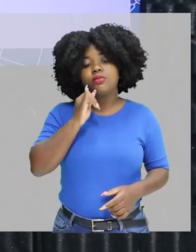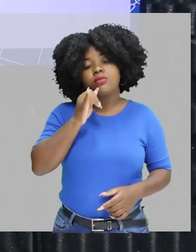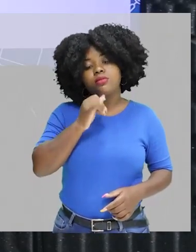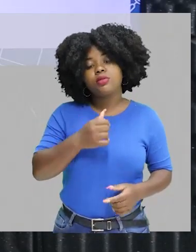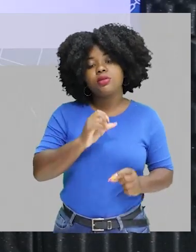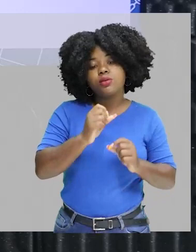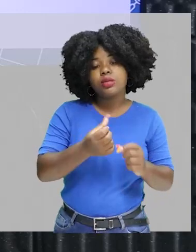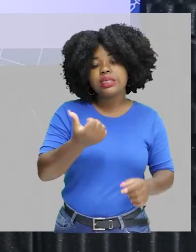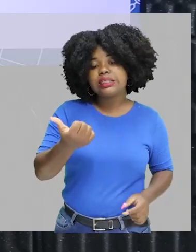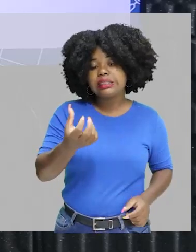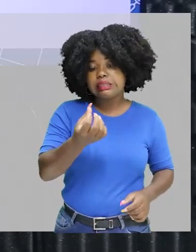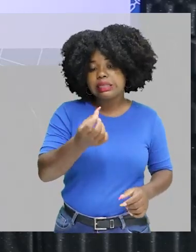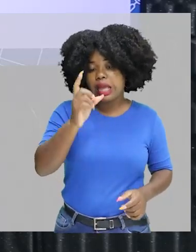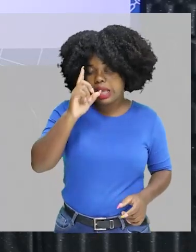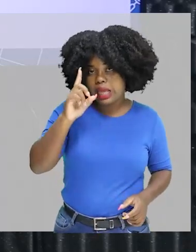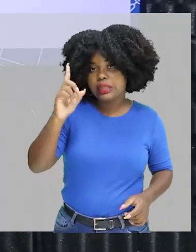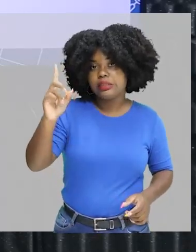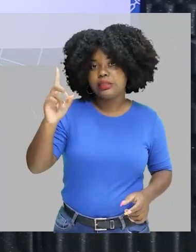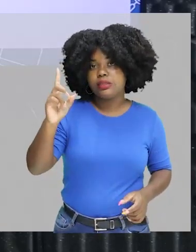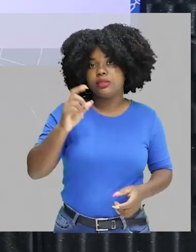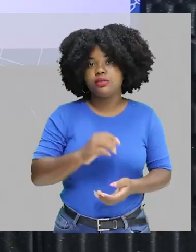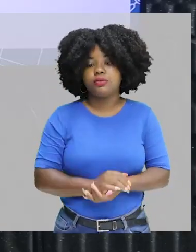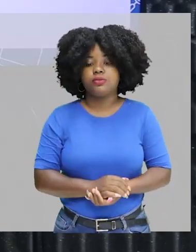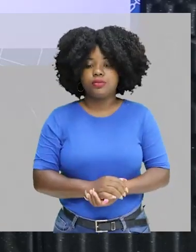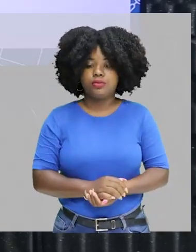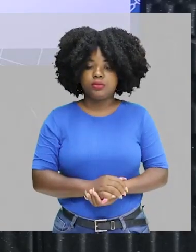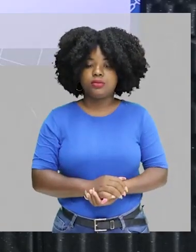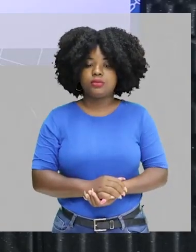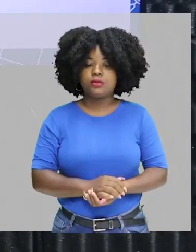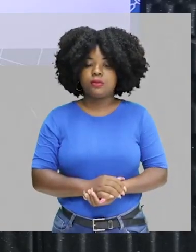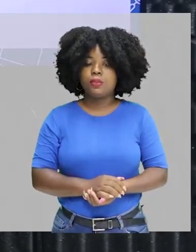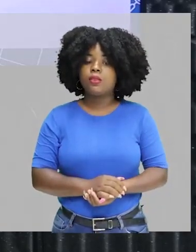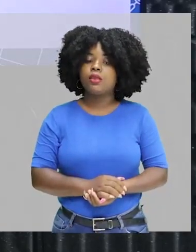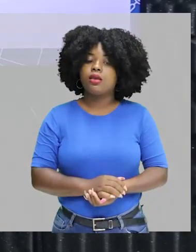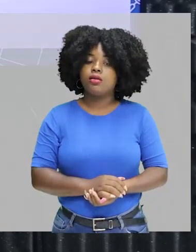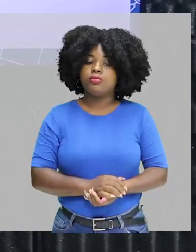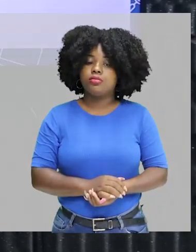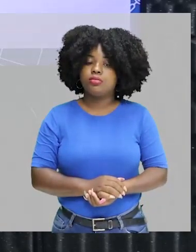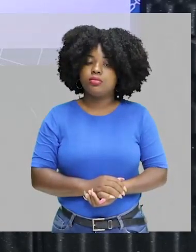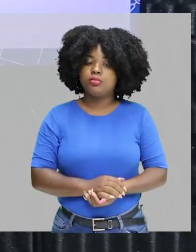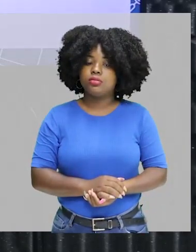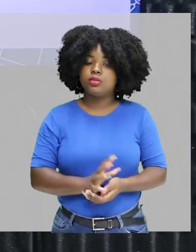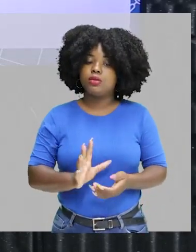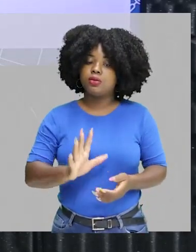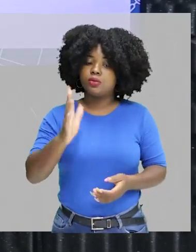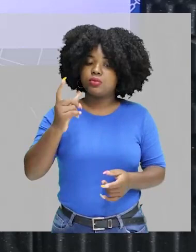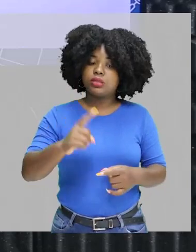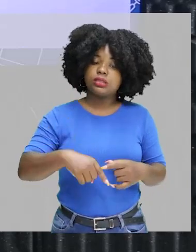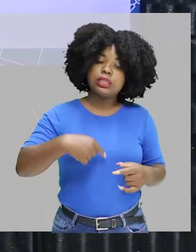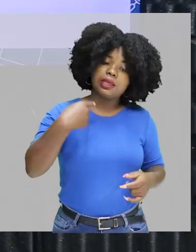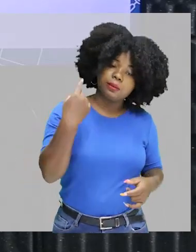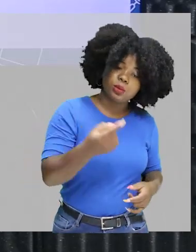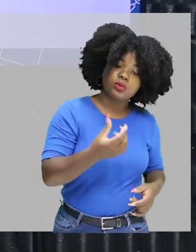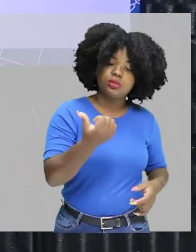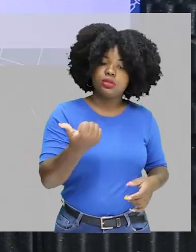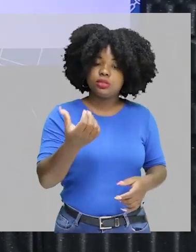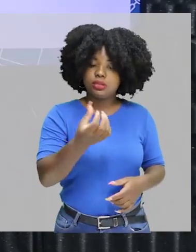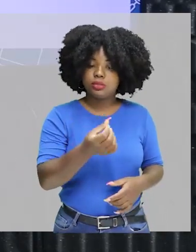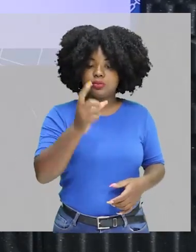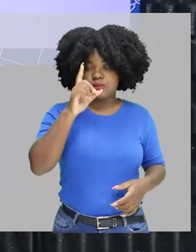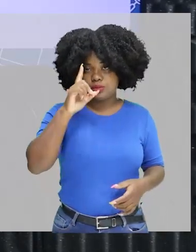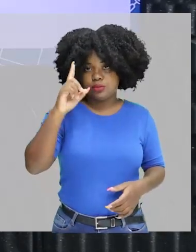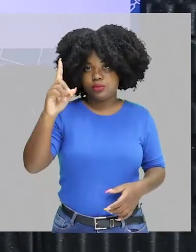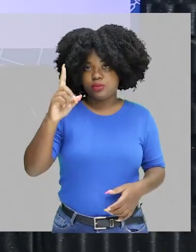16 dias. Então, essa situação vai acontecer após 16 dias. Como